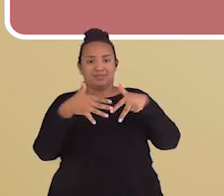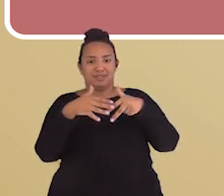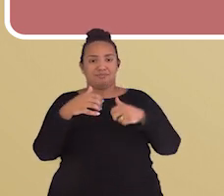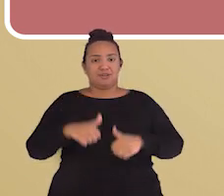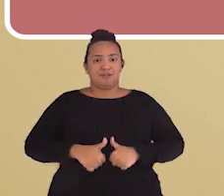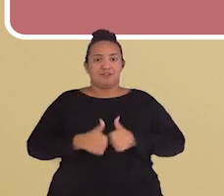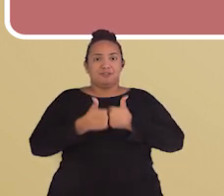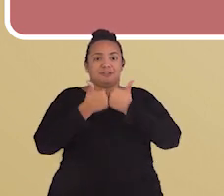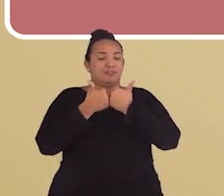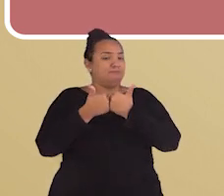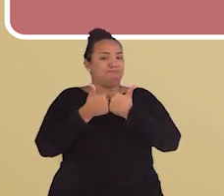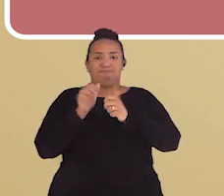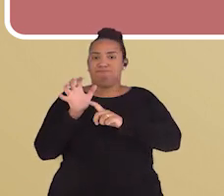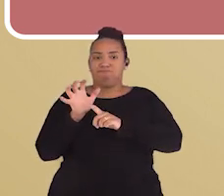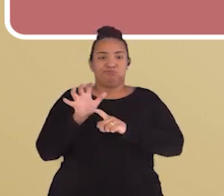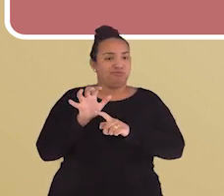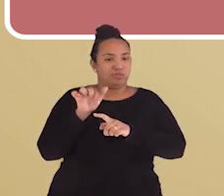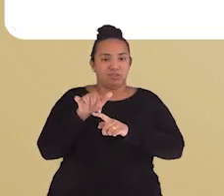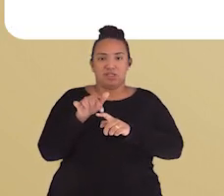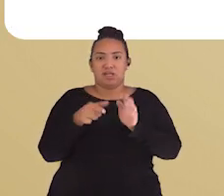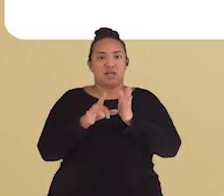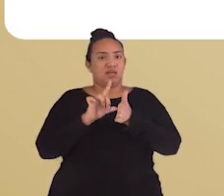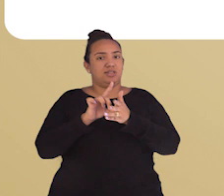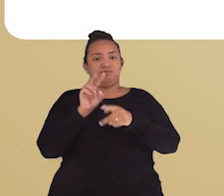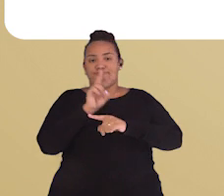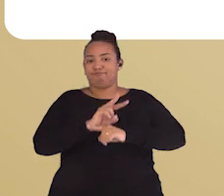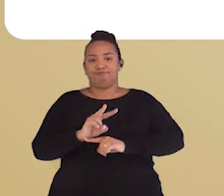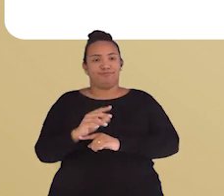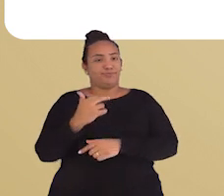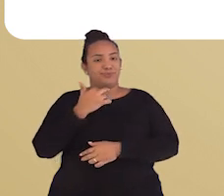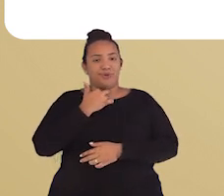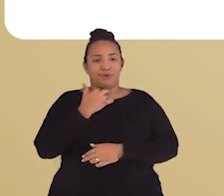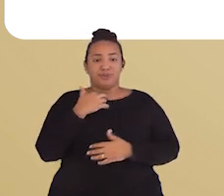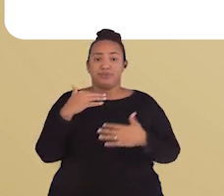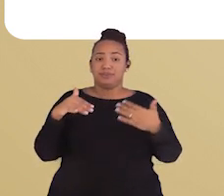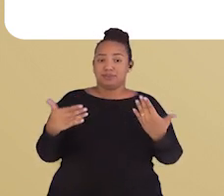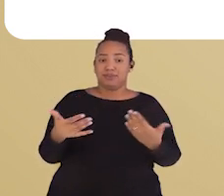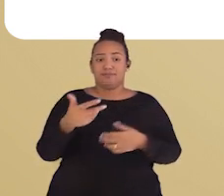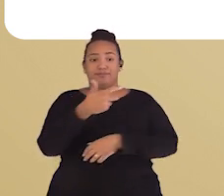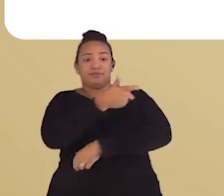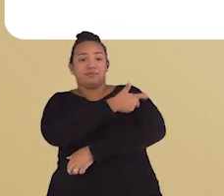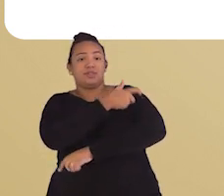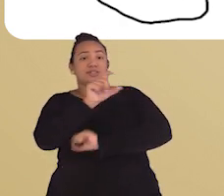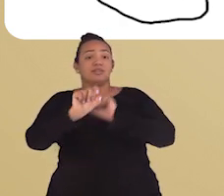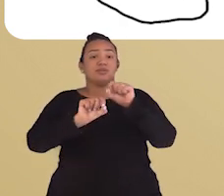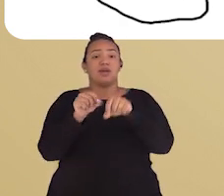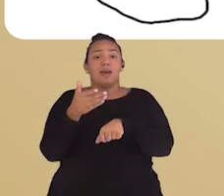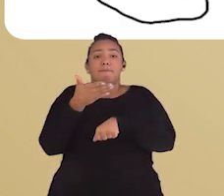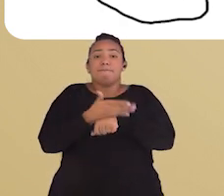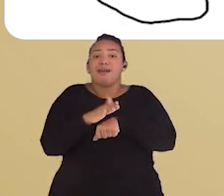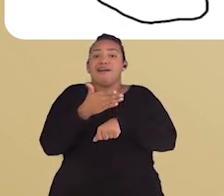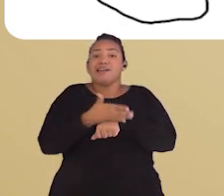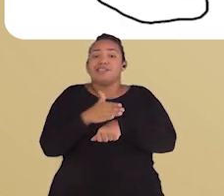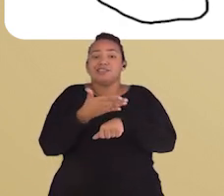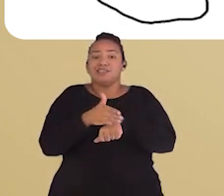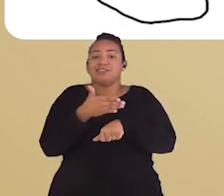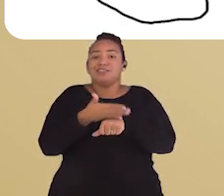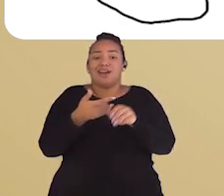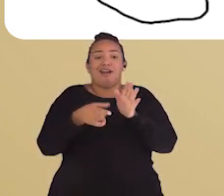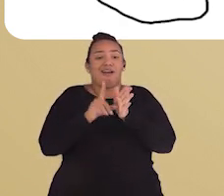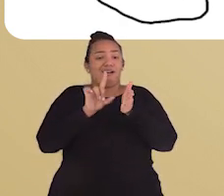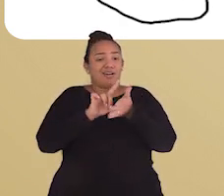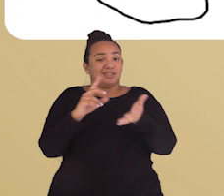imunológico antes que ele consiga criar uma defesa. A vacinação, então, permite que a gente treine para essa batalha antes dela realmente